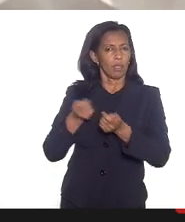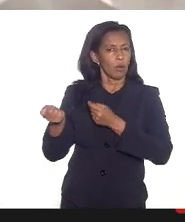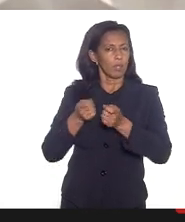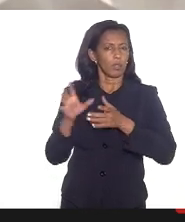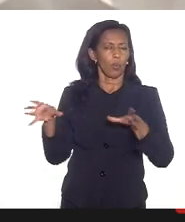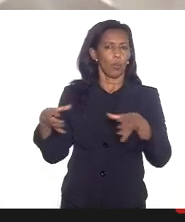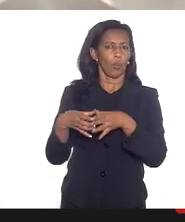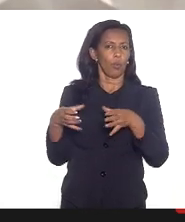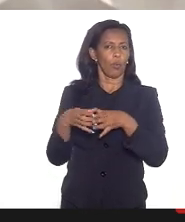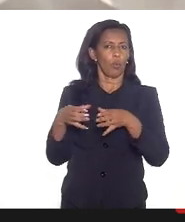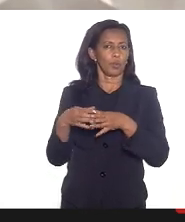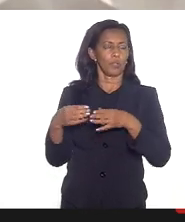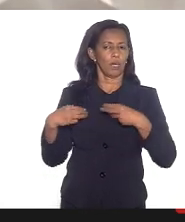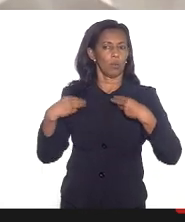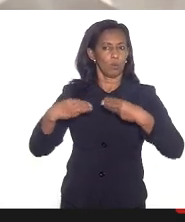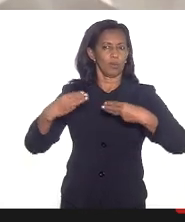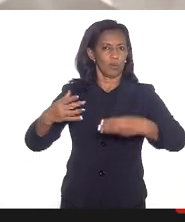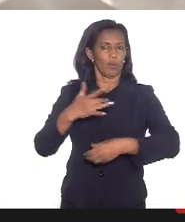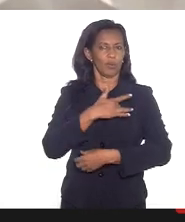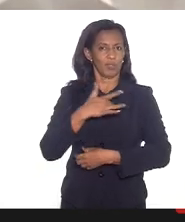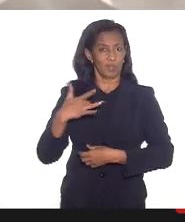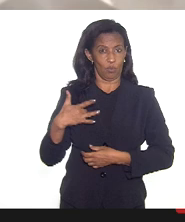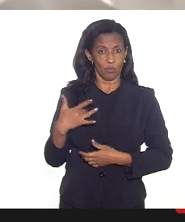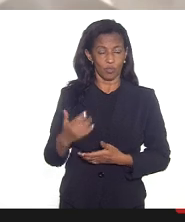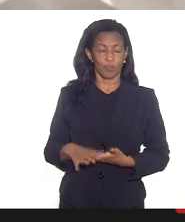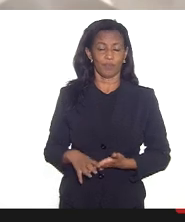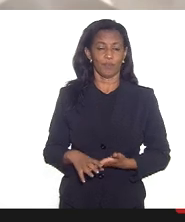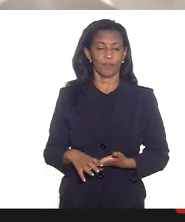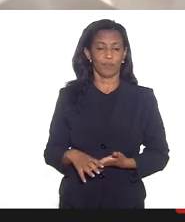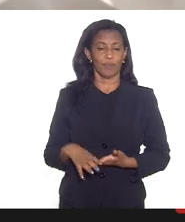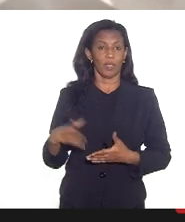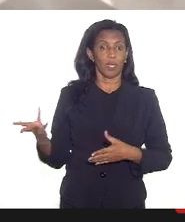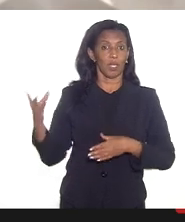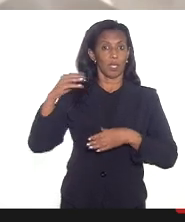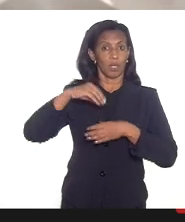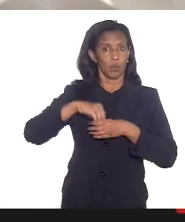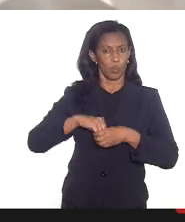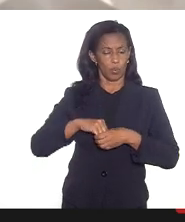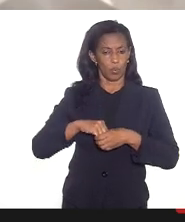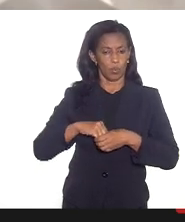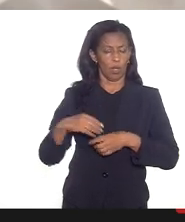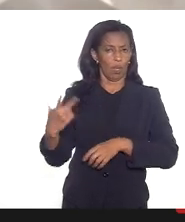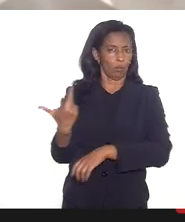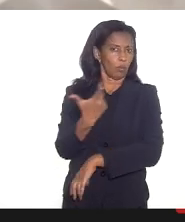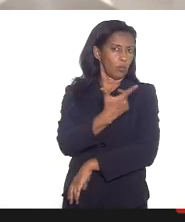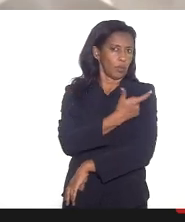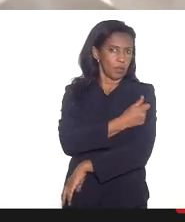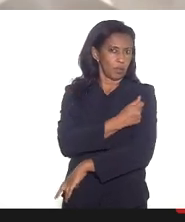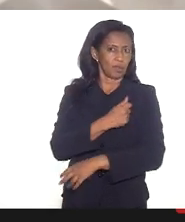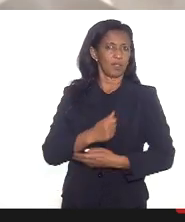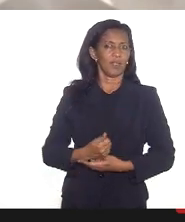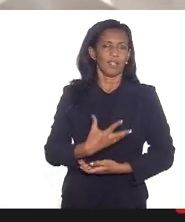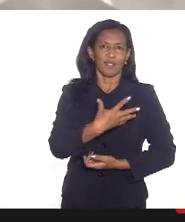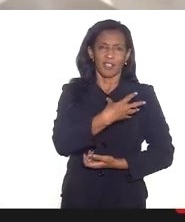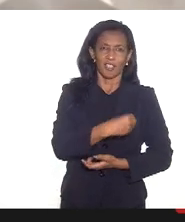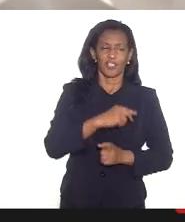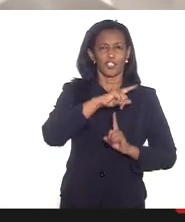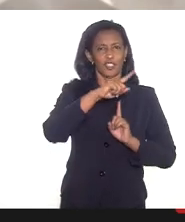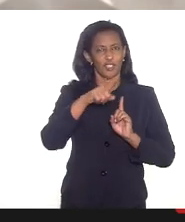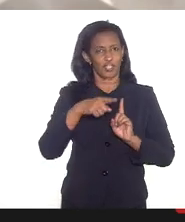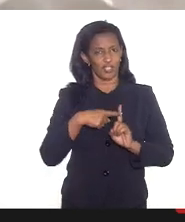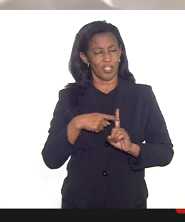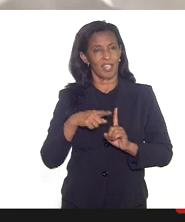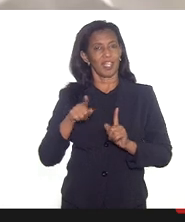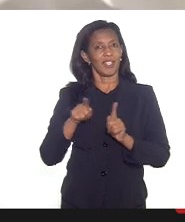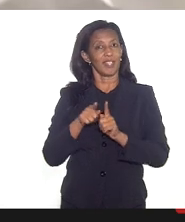Municipal de Saúde com os CONZEN e que inclui a imunização das lactantes gestantes